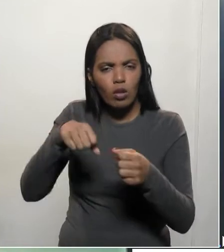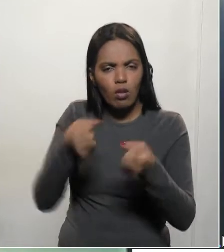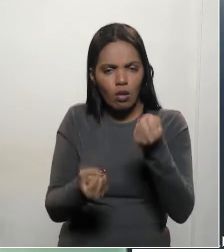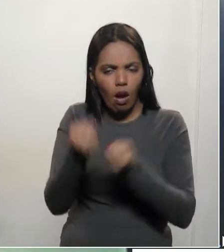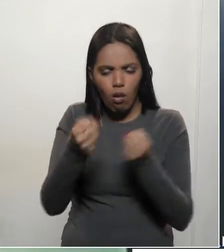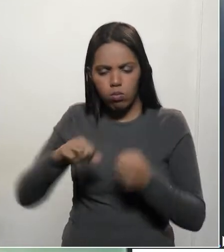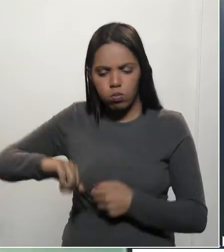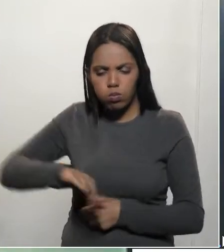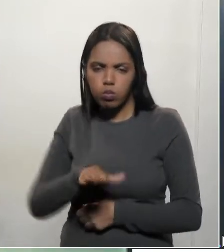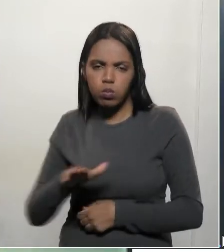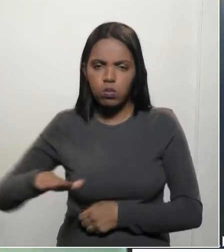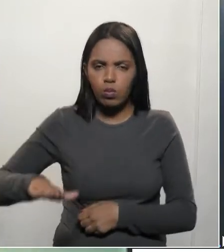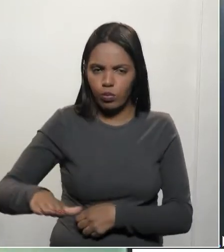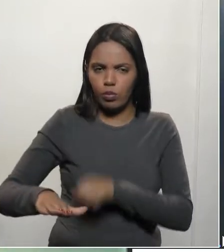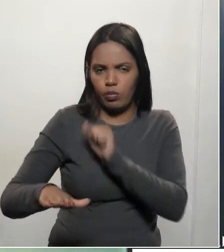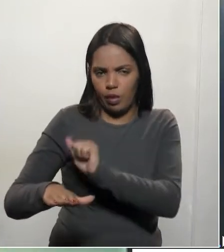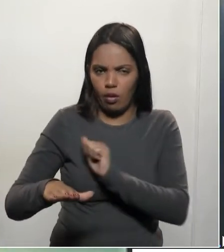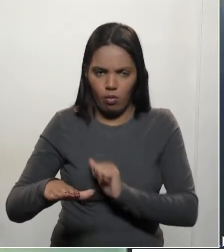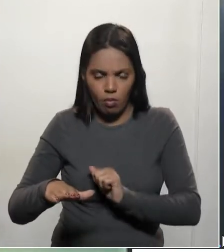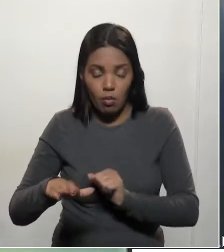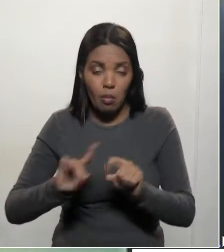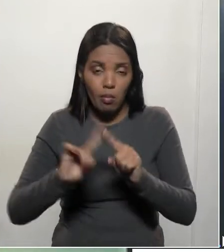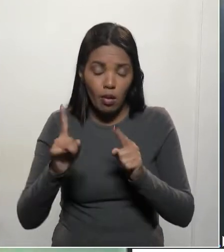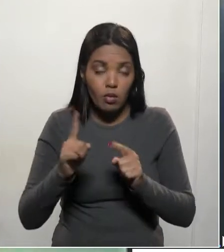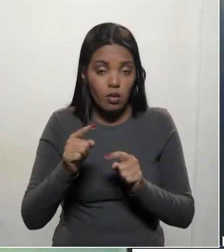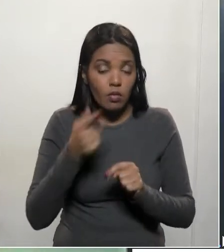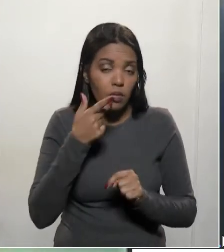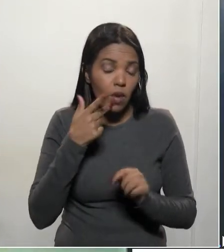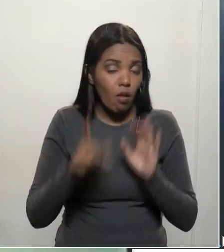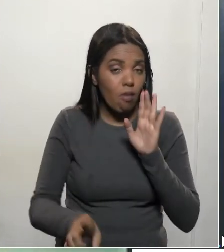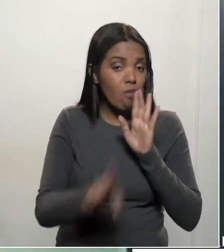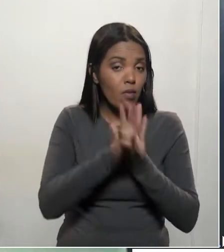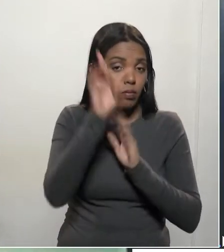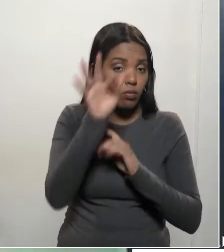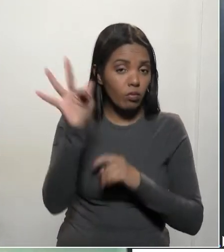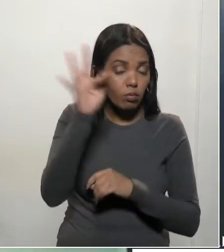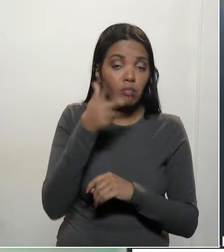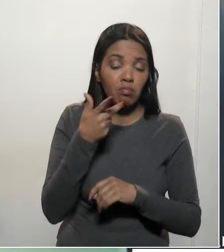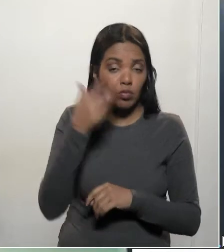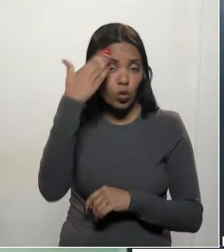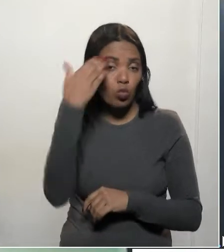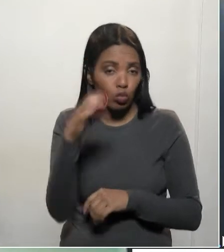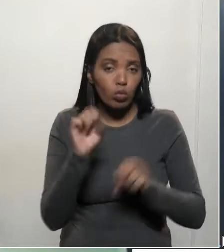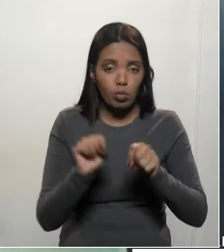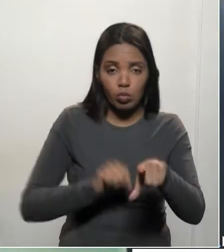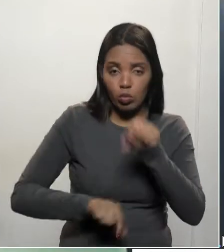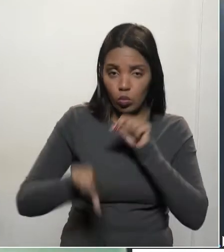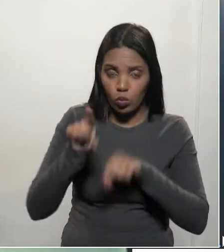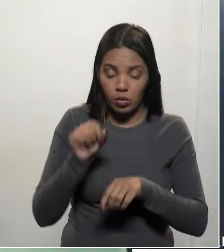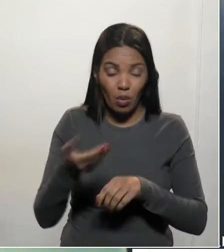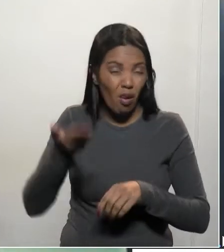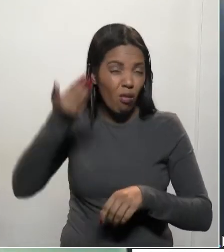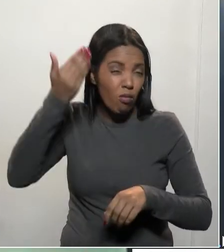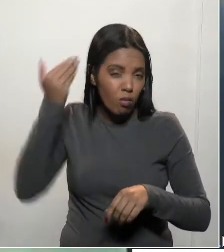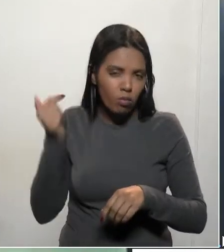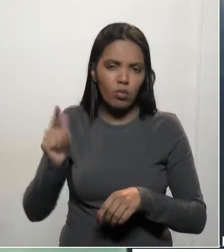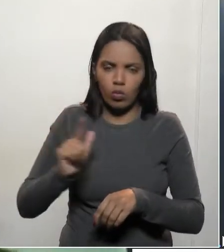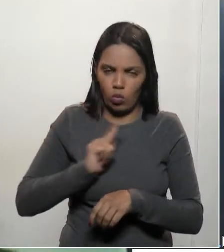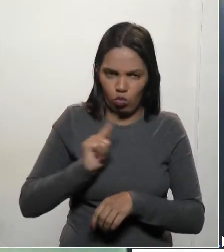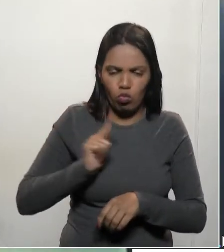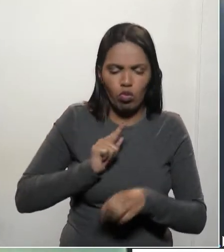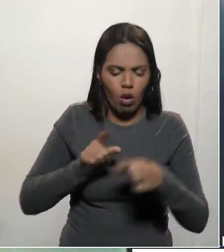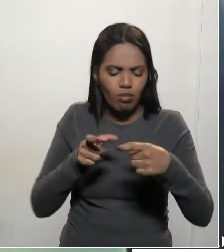para os municípios regulamentarem seus estacionamentos. Curitiba tinha o Estar, que era o Estar Visito, ou seja, aquele cartão